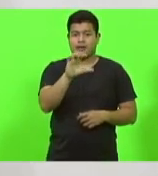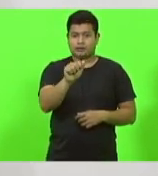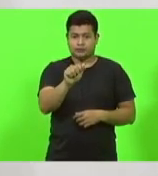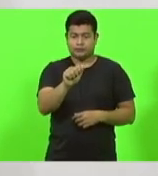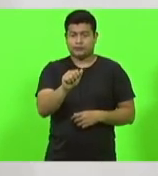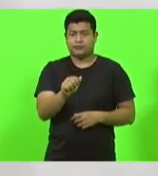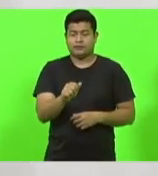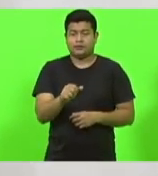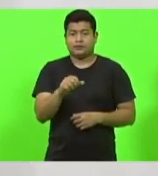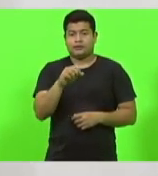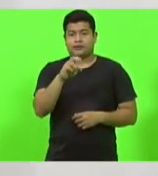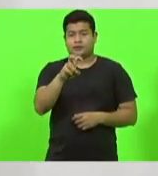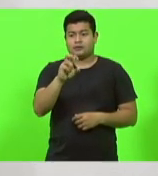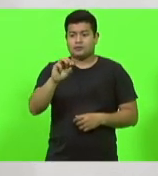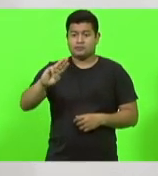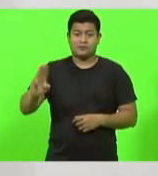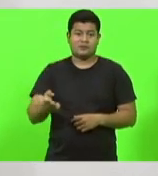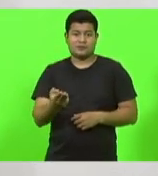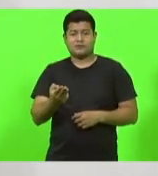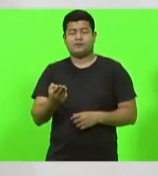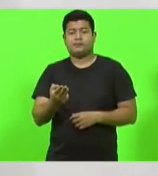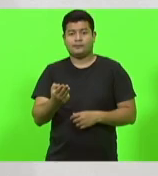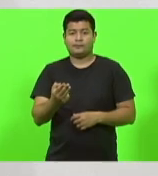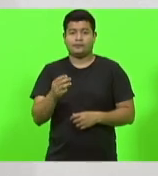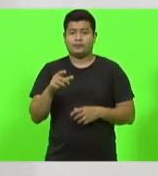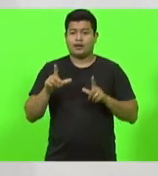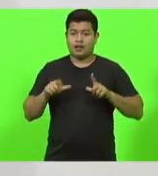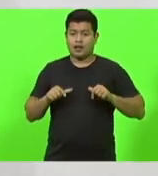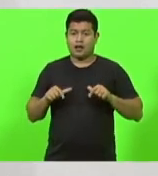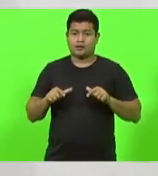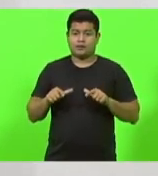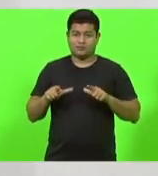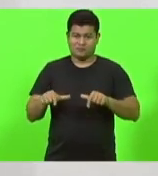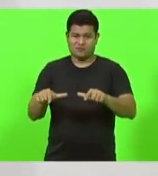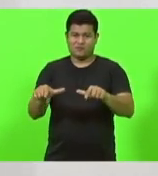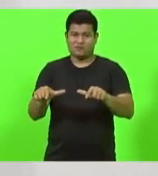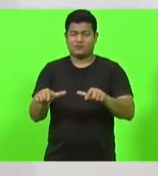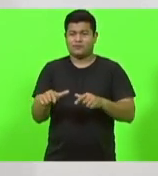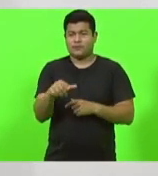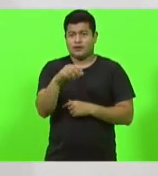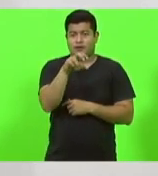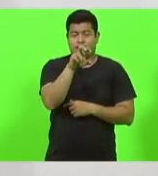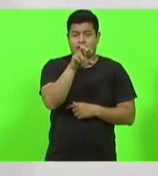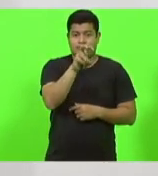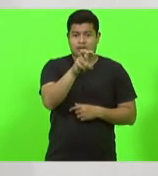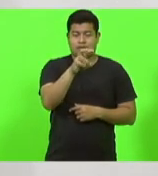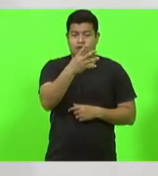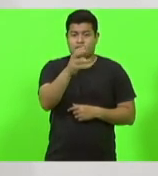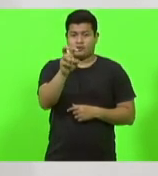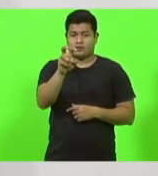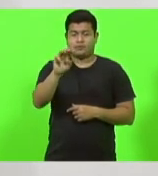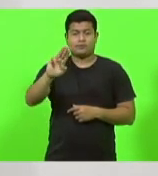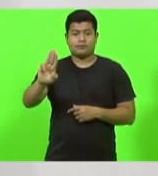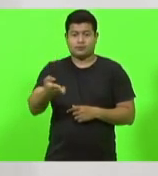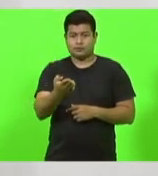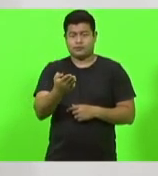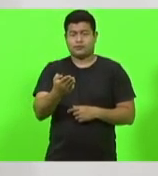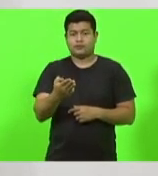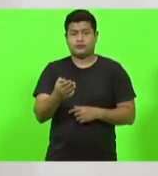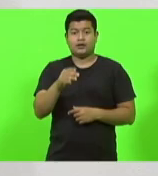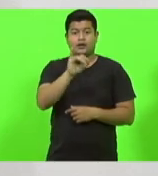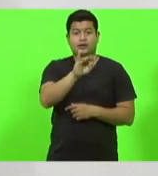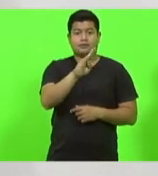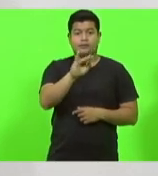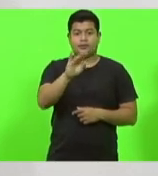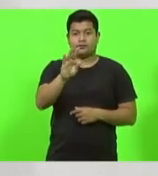50 milhões de reais, Laguna em torno de 45 milhões de reais, Imbituba também em torno de 45